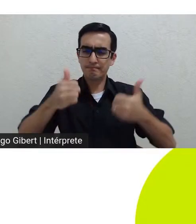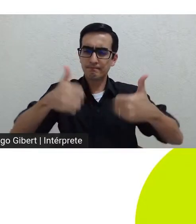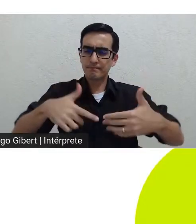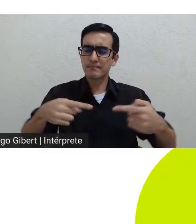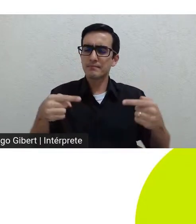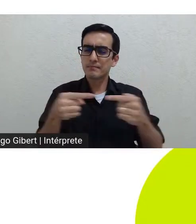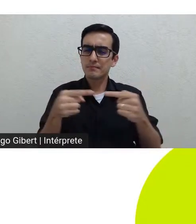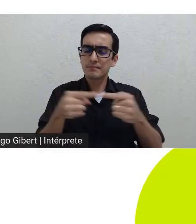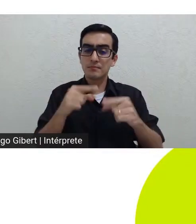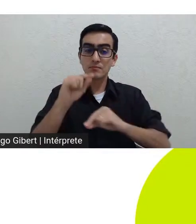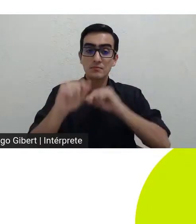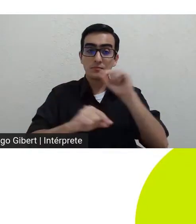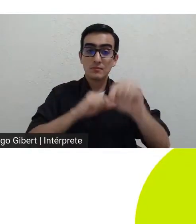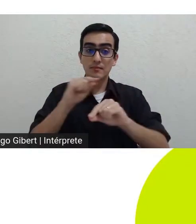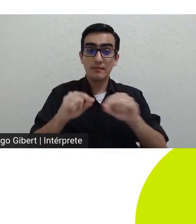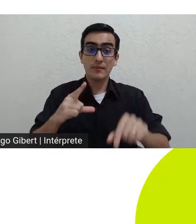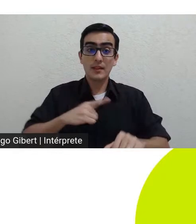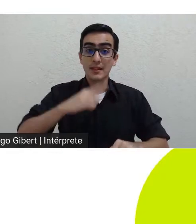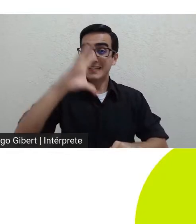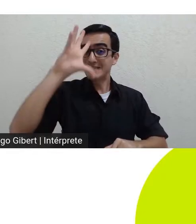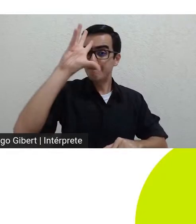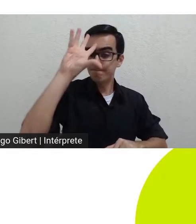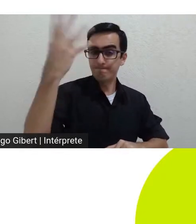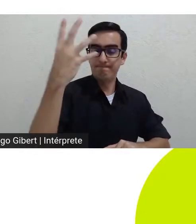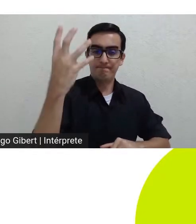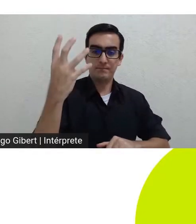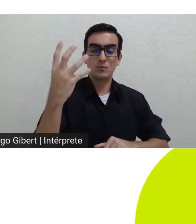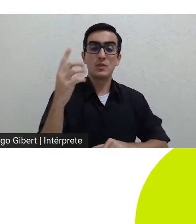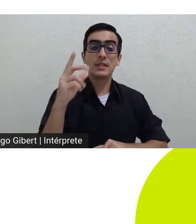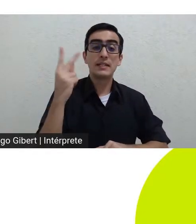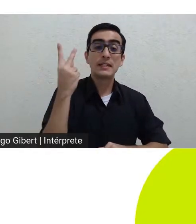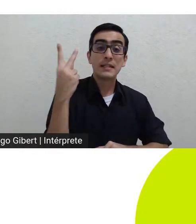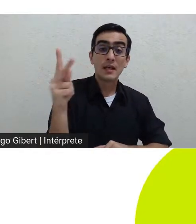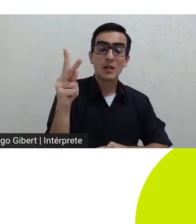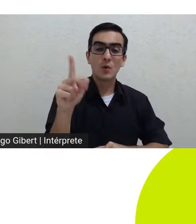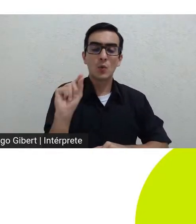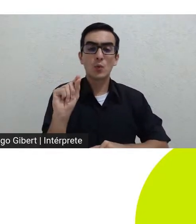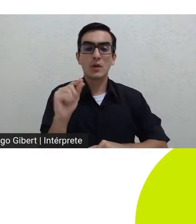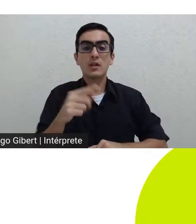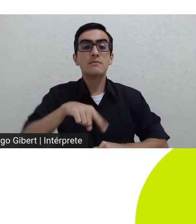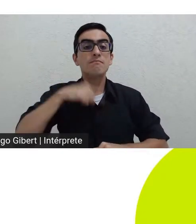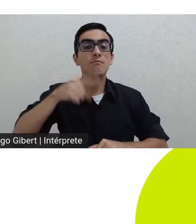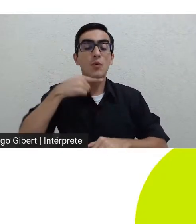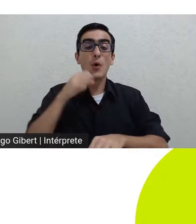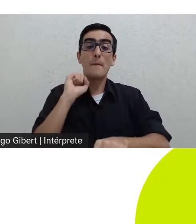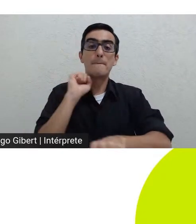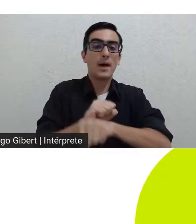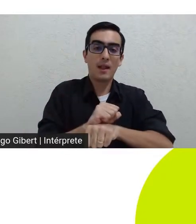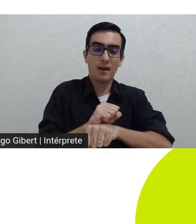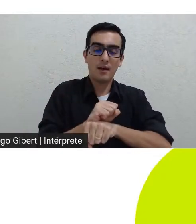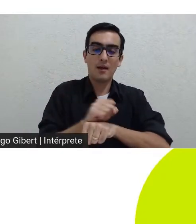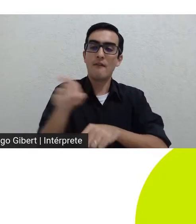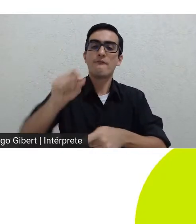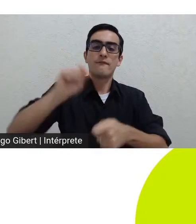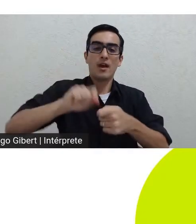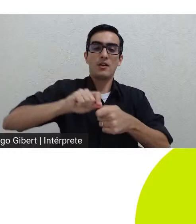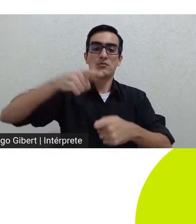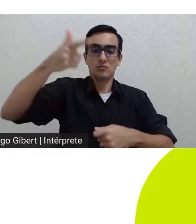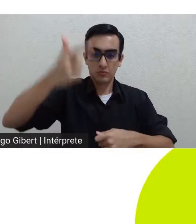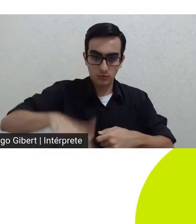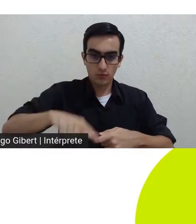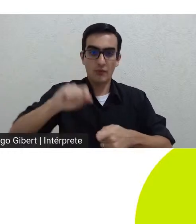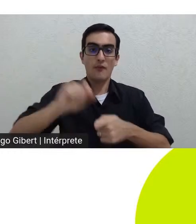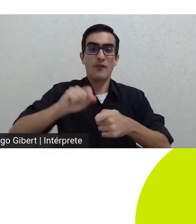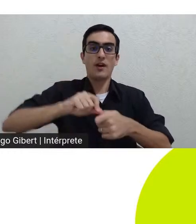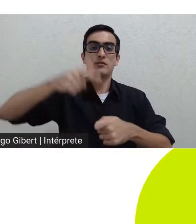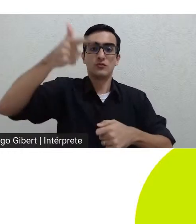radical na pulsão isto é sua irrefriável repetição. Diferentemente dos